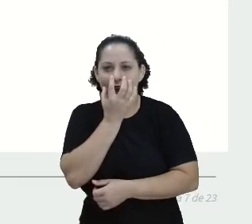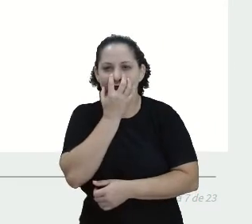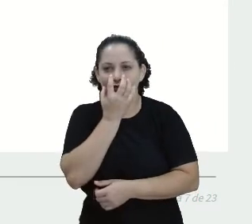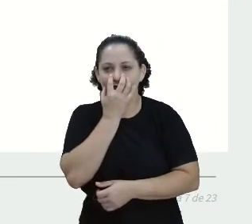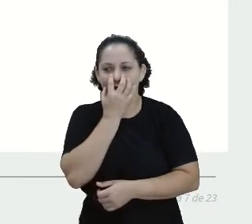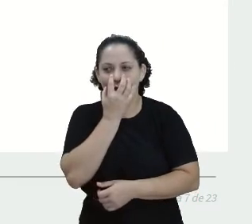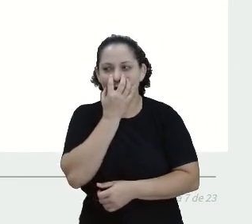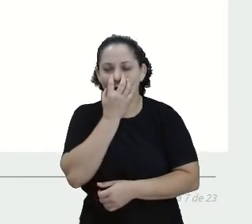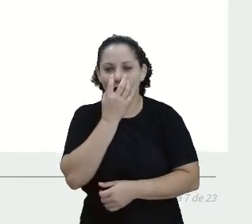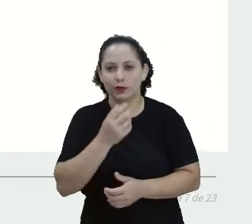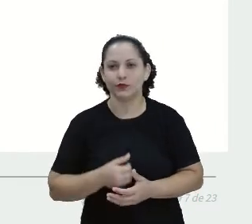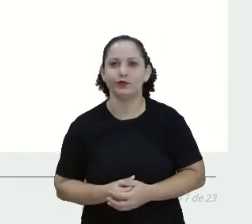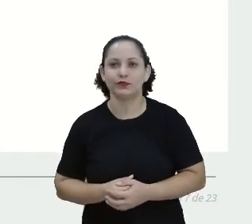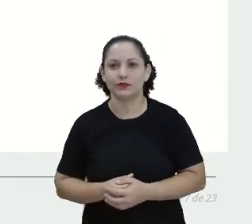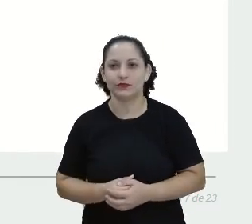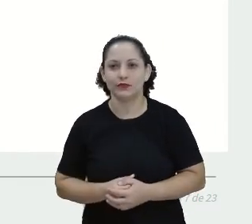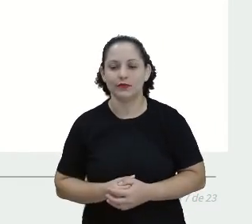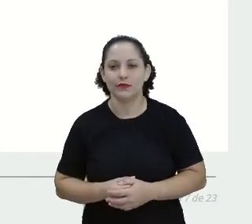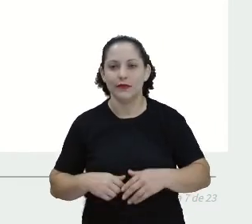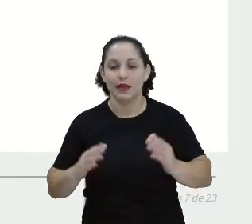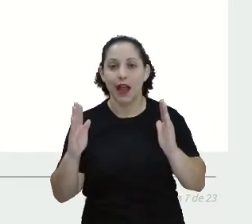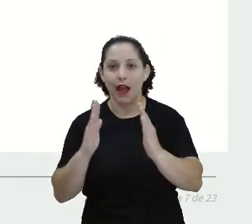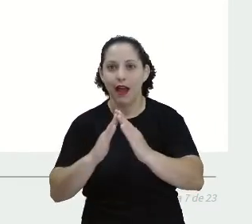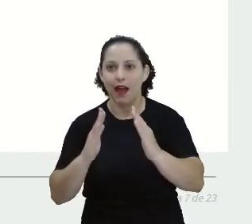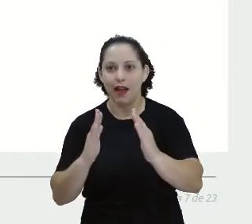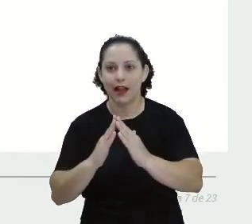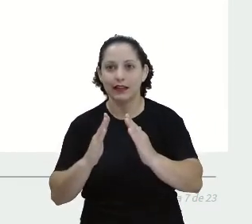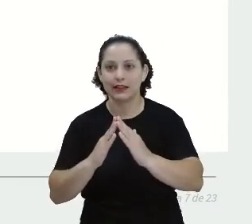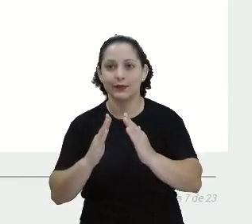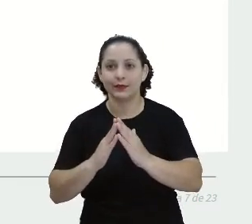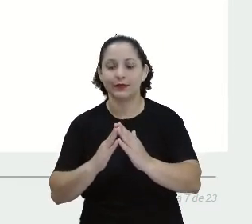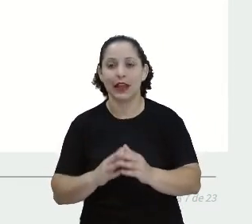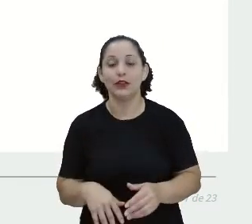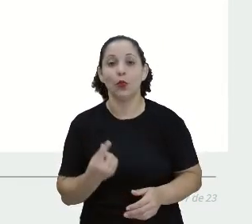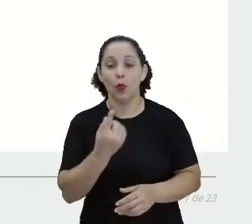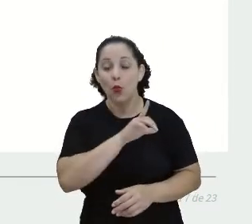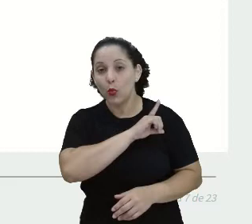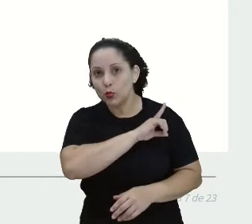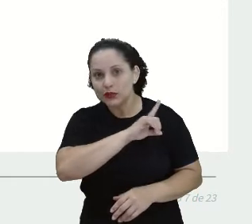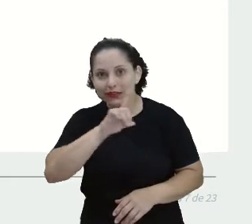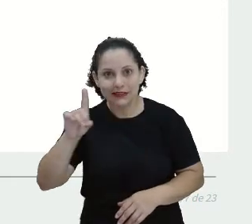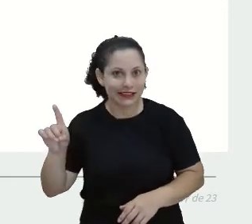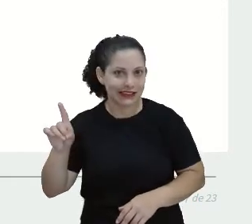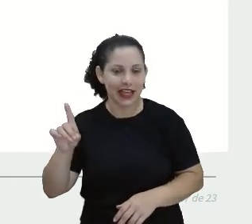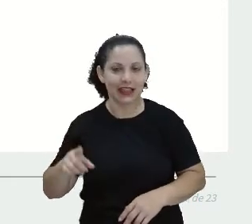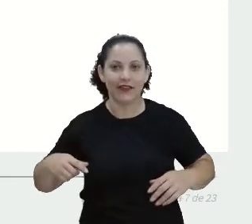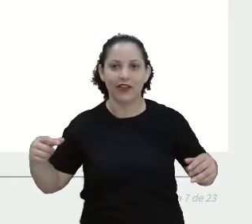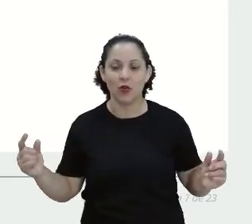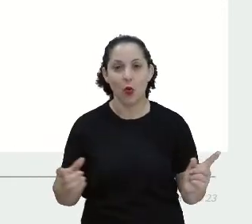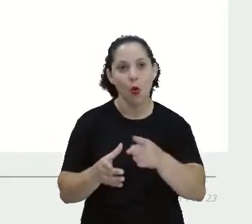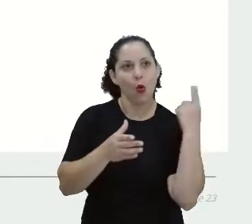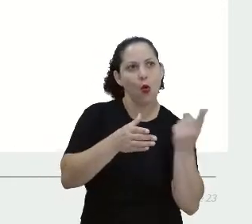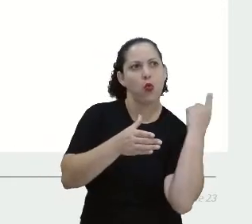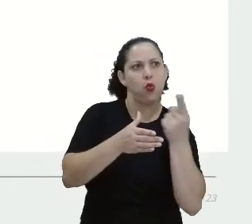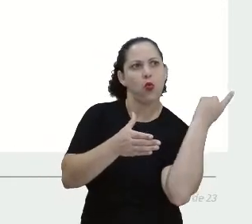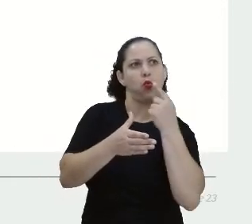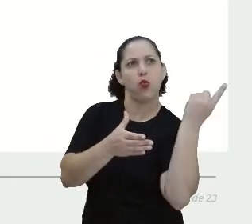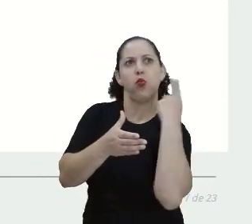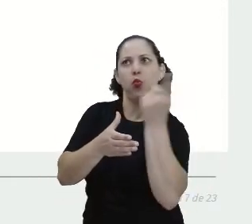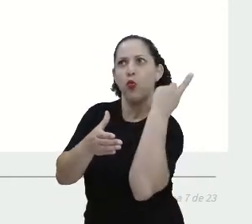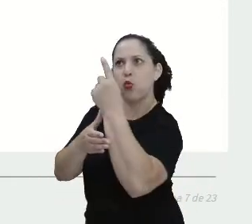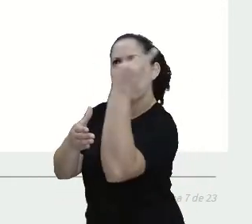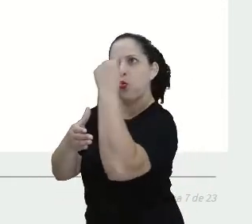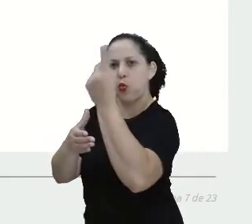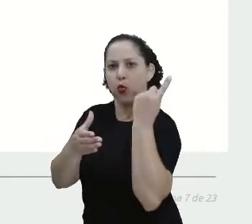A casa subiu tão alto... Um dia, veio um ciclone e Dorothy e Totó